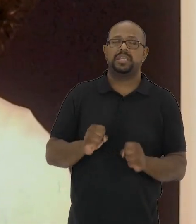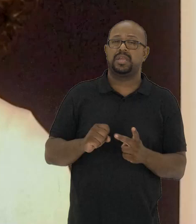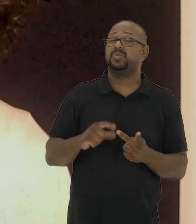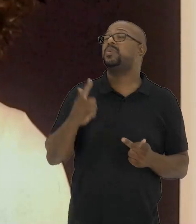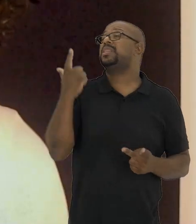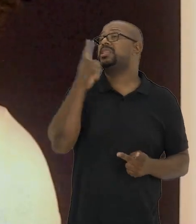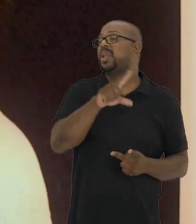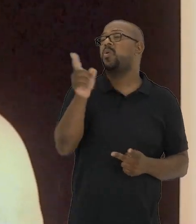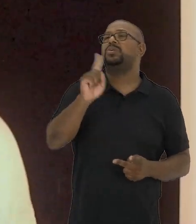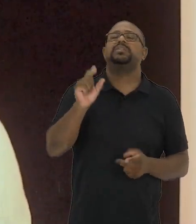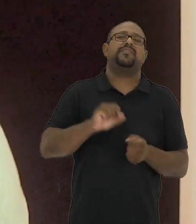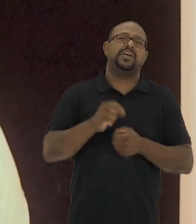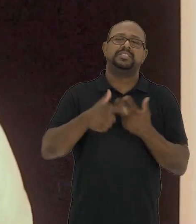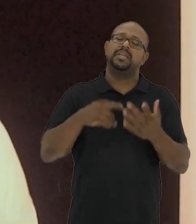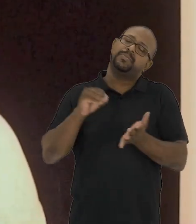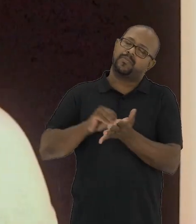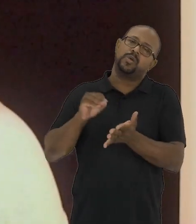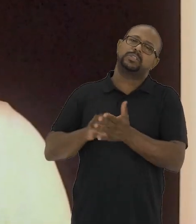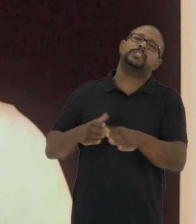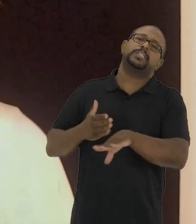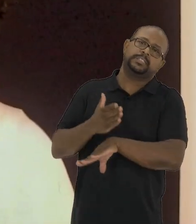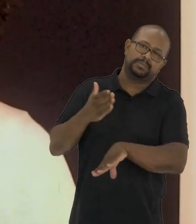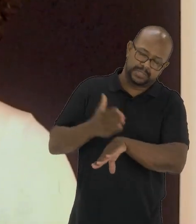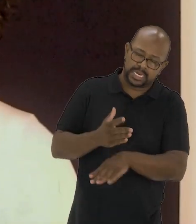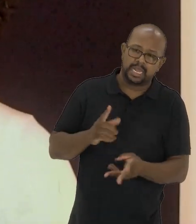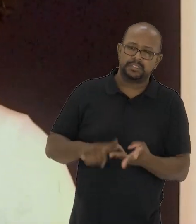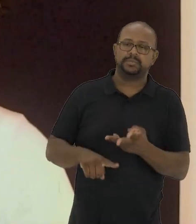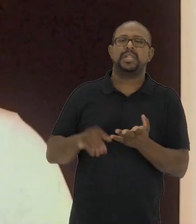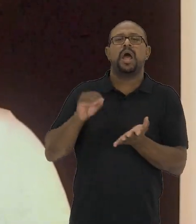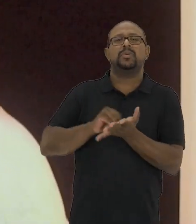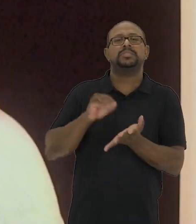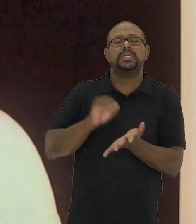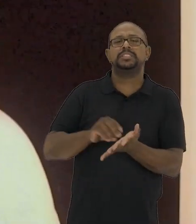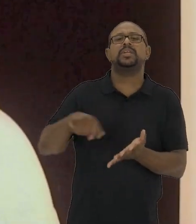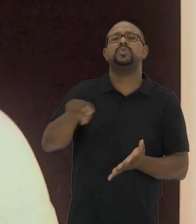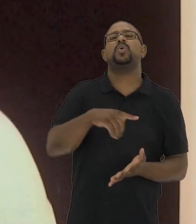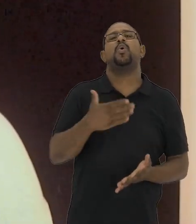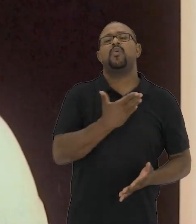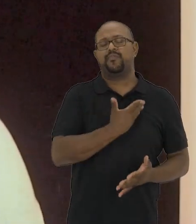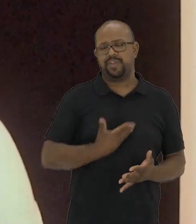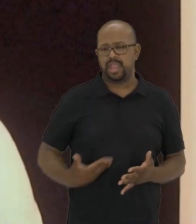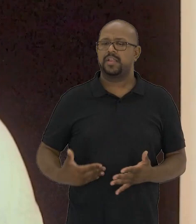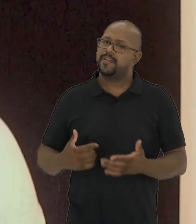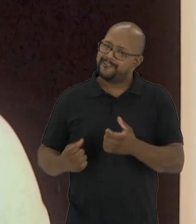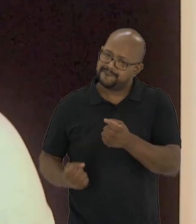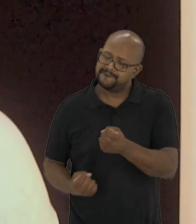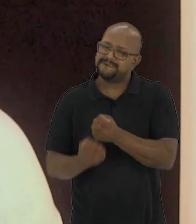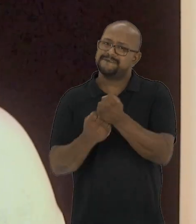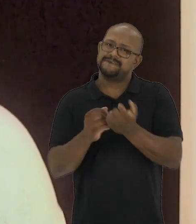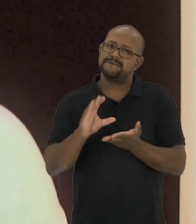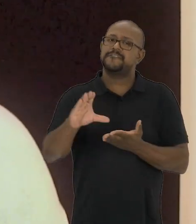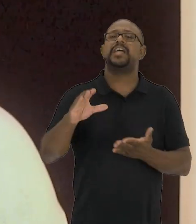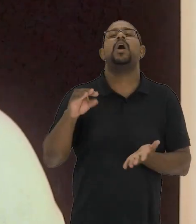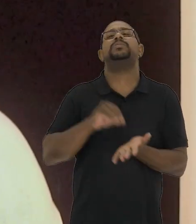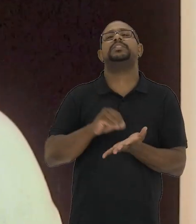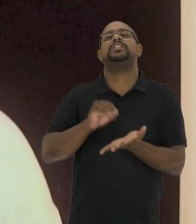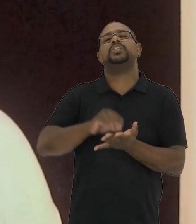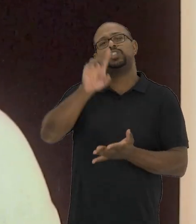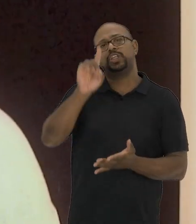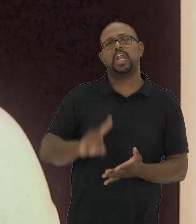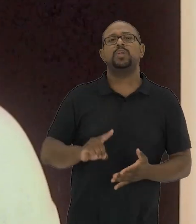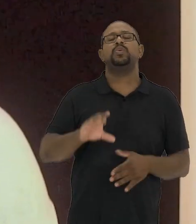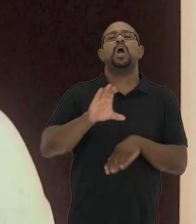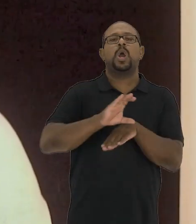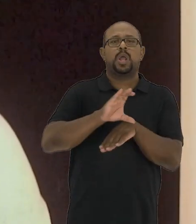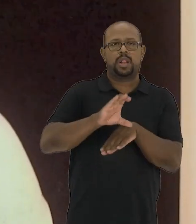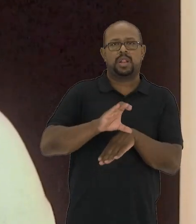do não conseguir fazer, muitas vezes pela inacessibilidade, pela ausência dos poderes públicos, pela ausência